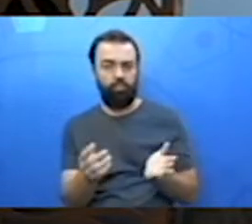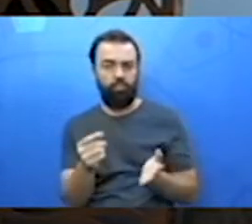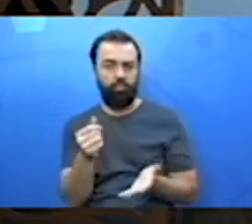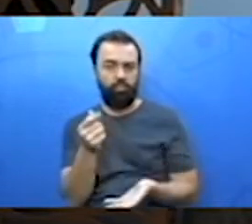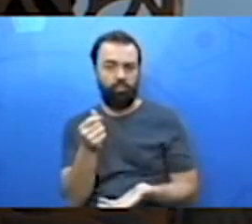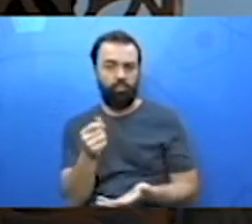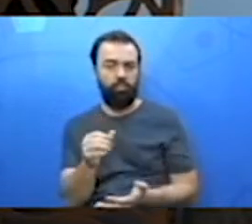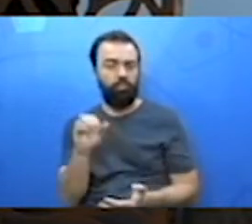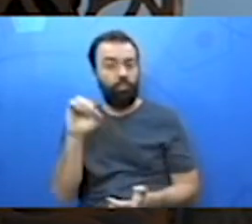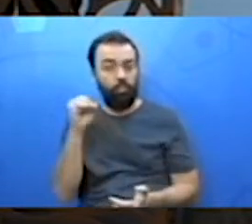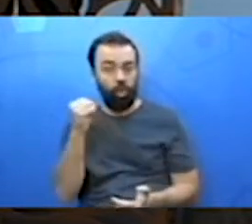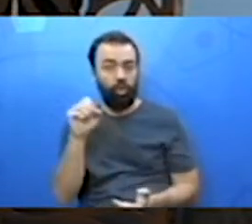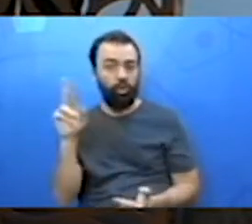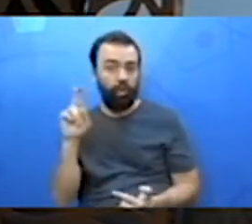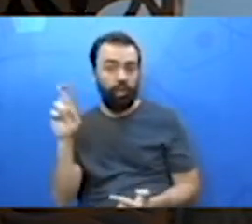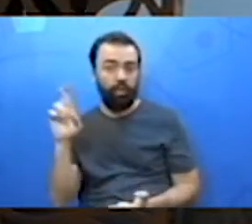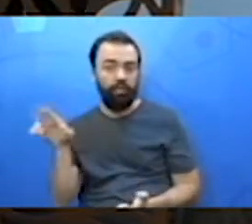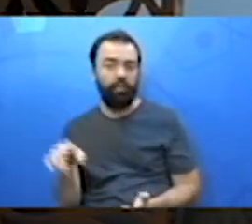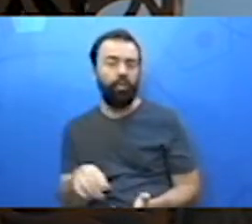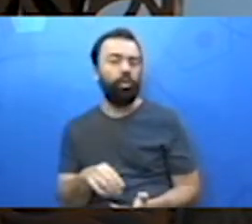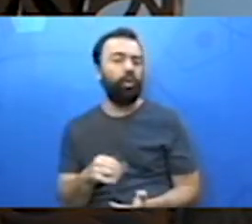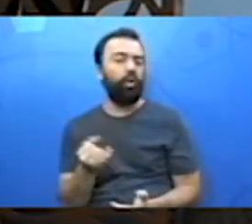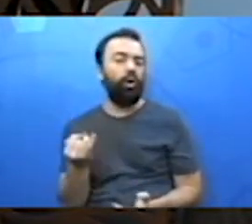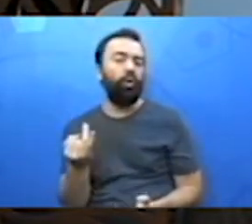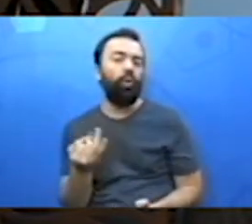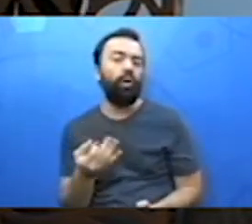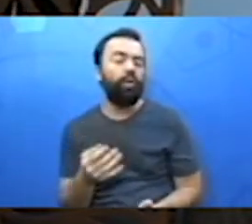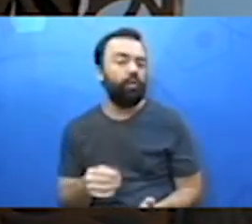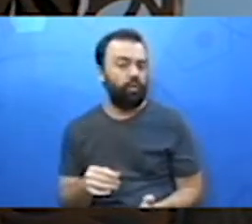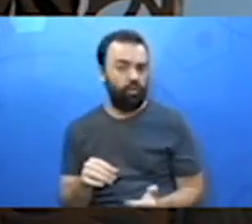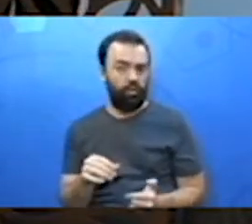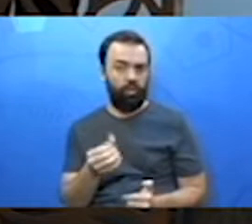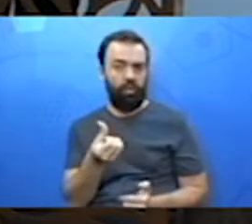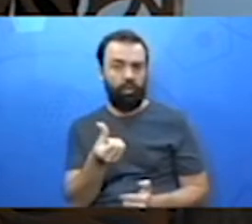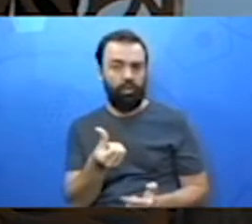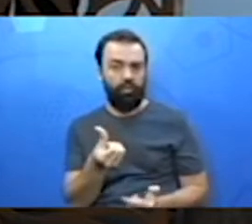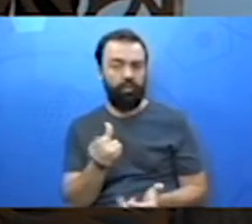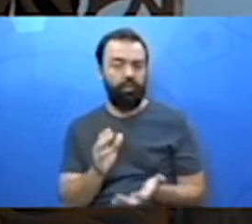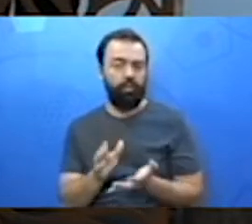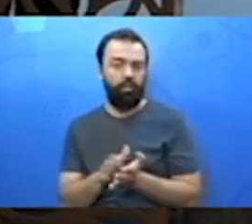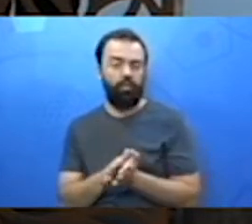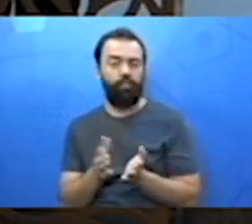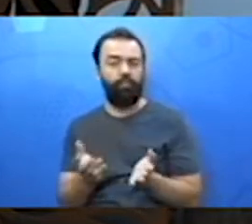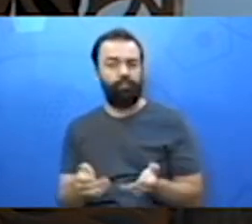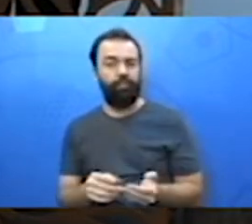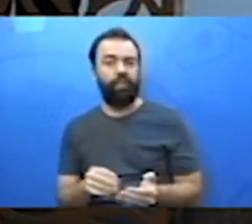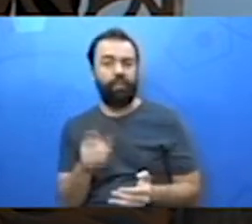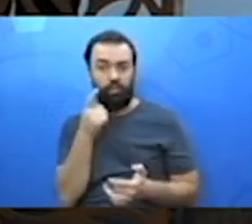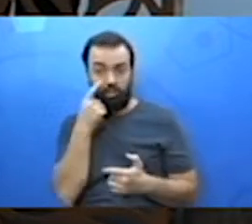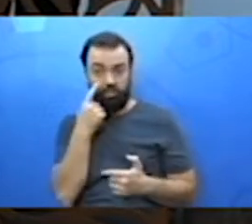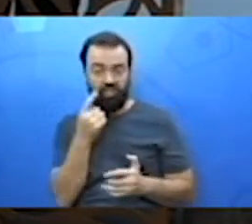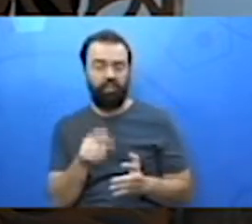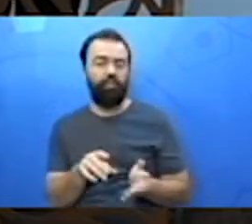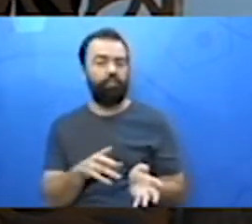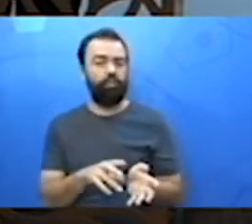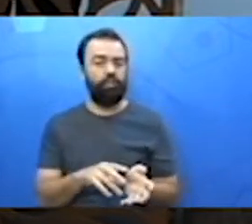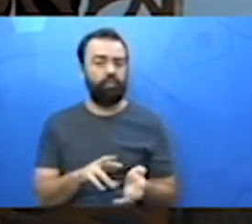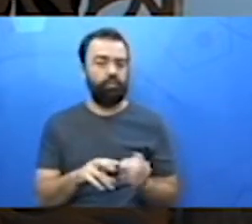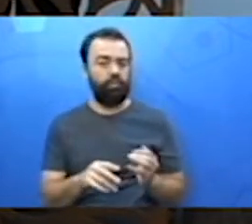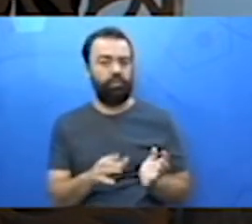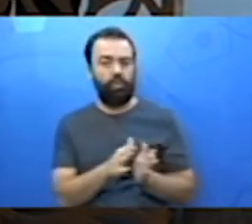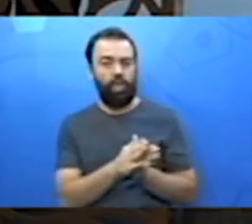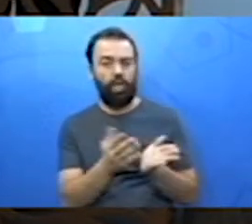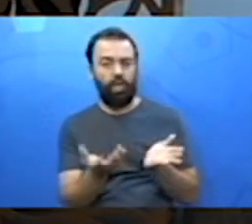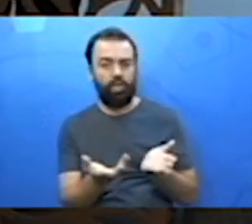o preço de 6 cadernos custará 16. Observe que dobramos o número de cadernos e também